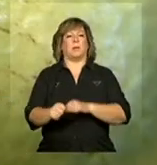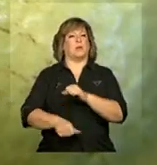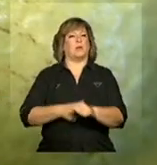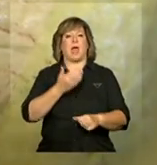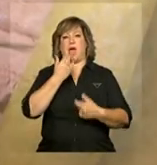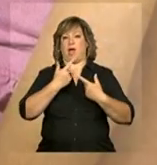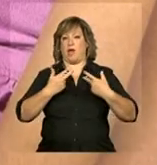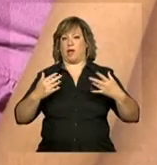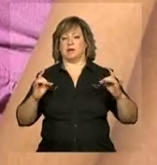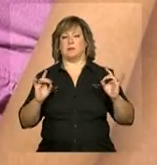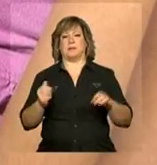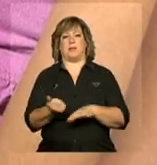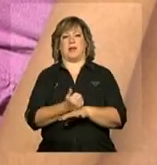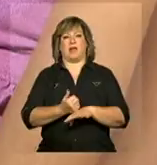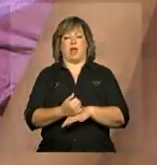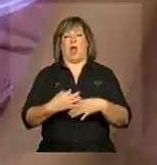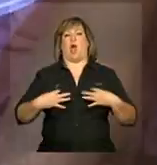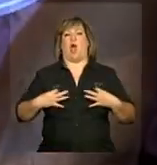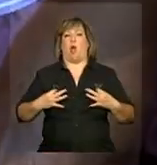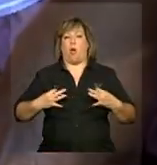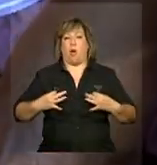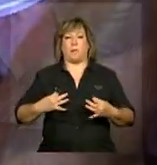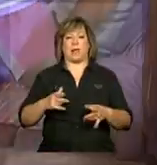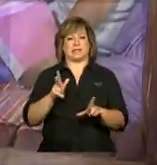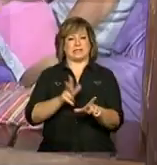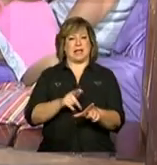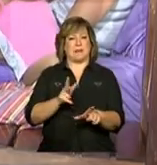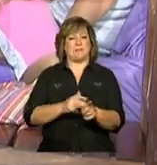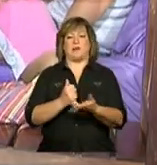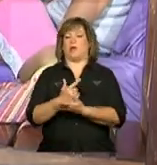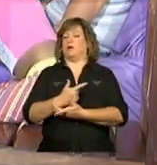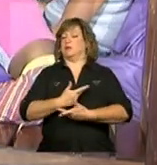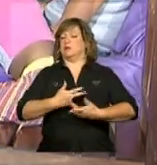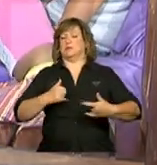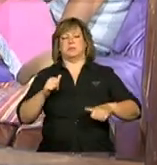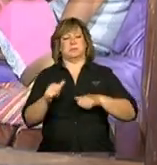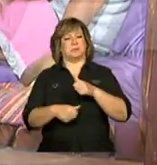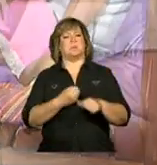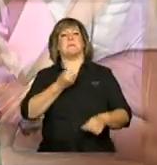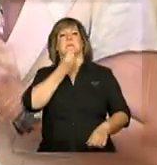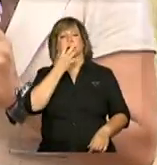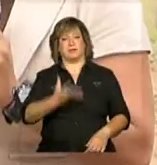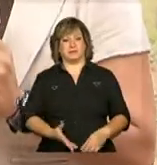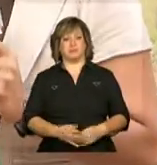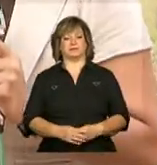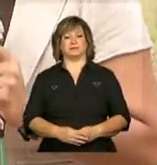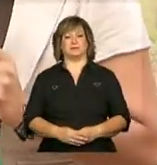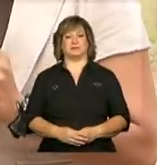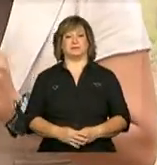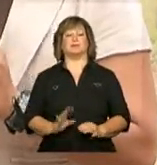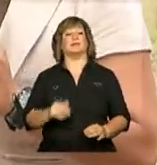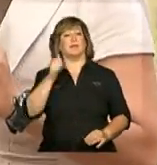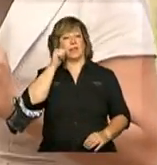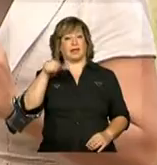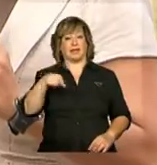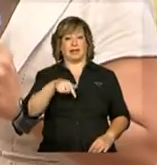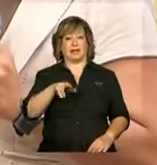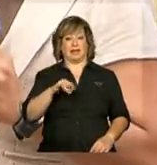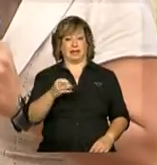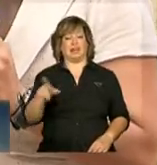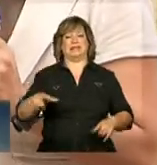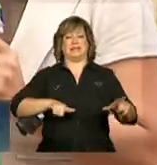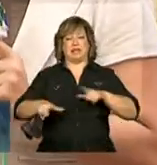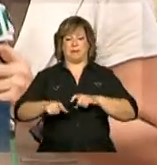alimentação, mudou em roupa, mudou em calçado, mudou em tudo, em tudo, em tudo. Além da Quitéria trabalhar aqui na